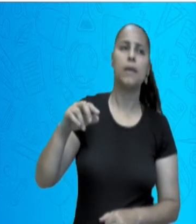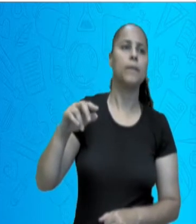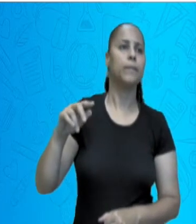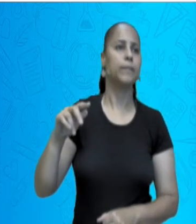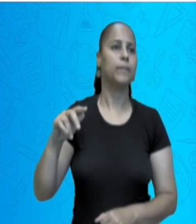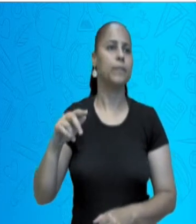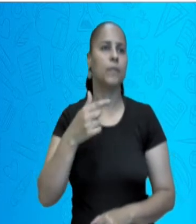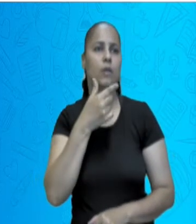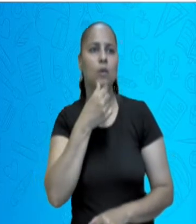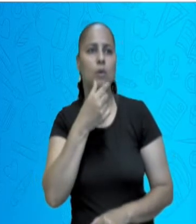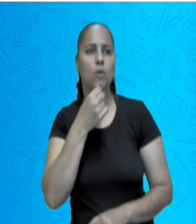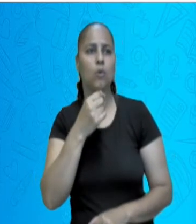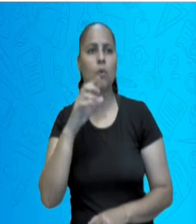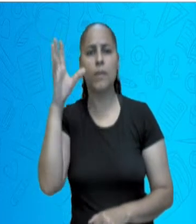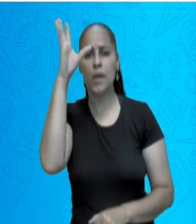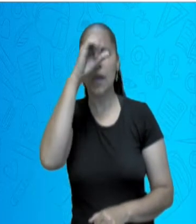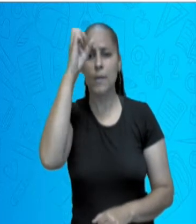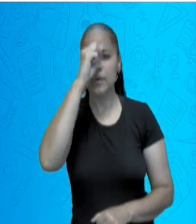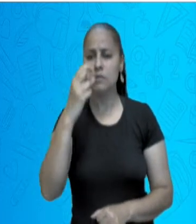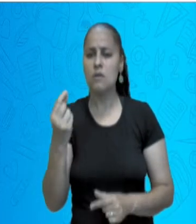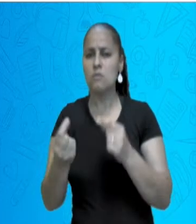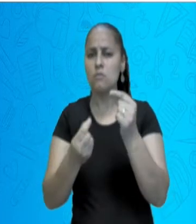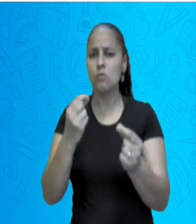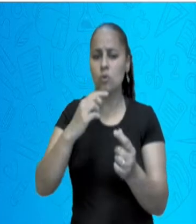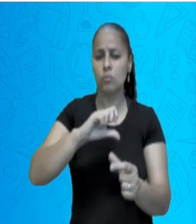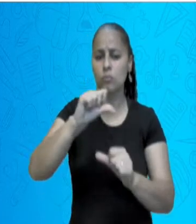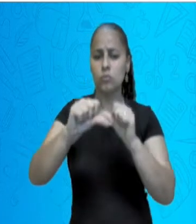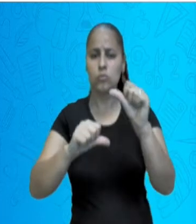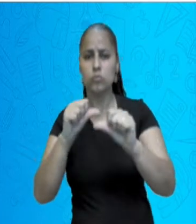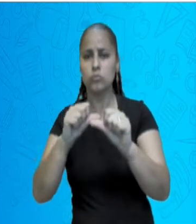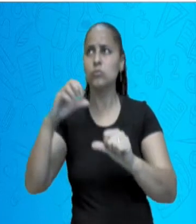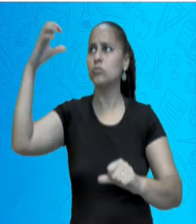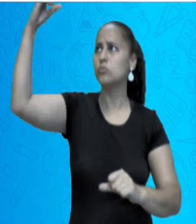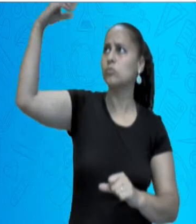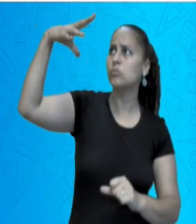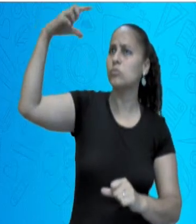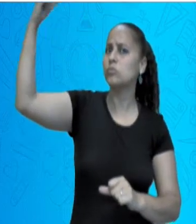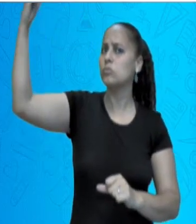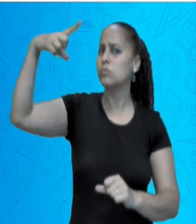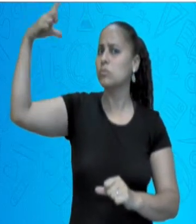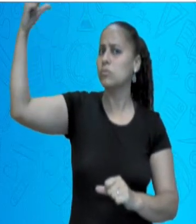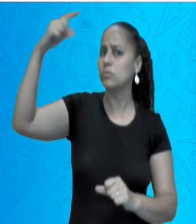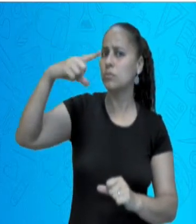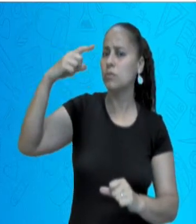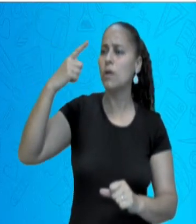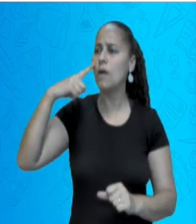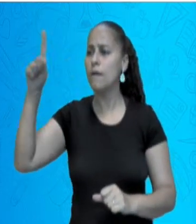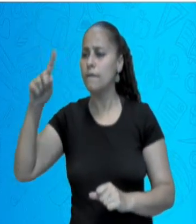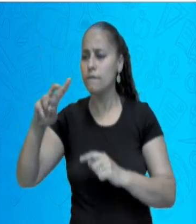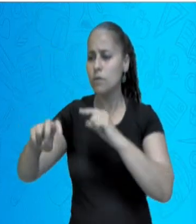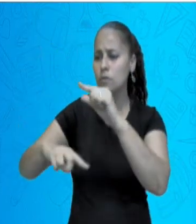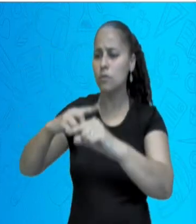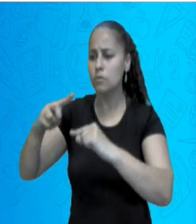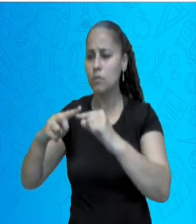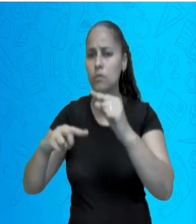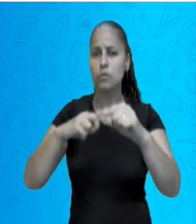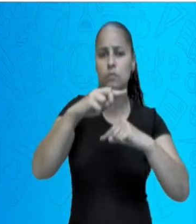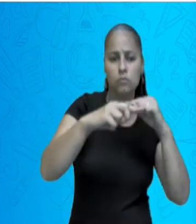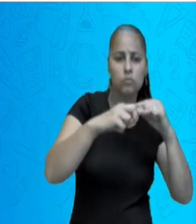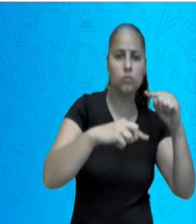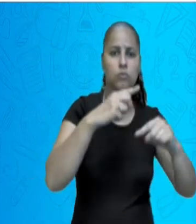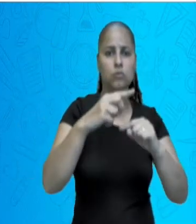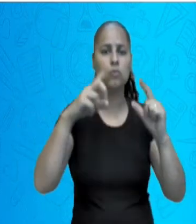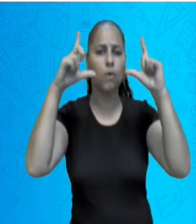um método de observação dos eclipses solares, através da utilização de uma falada câmara